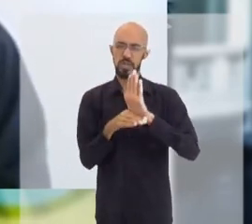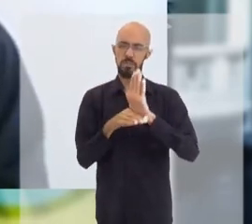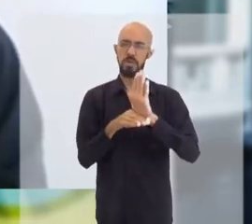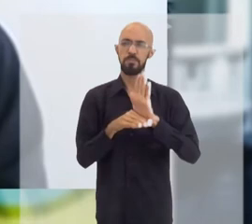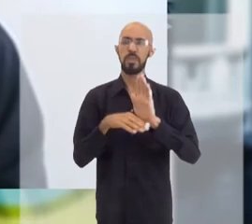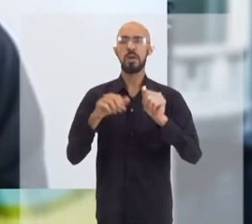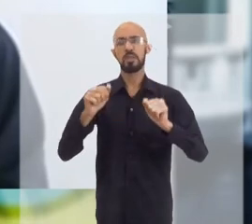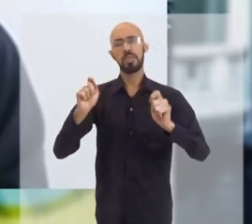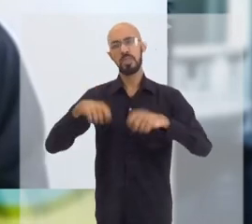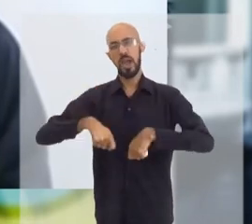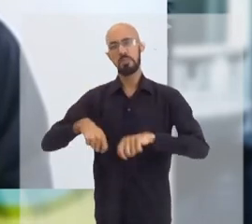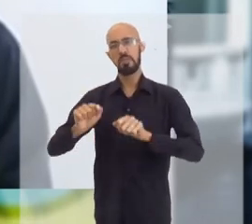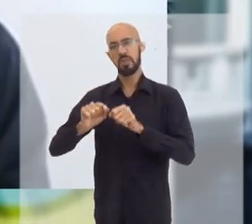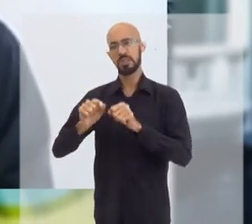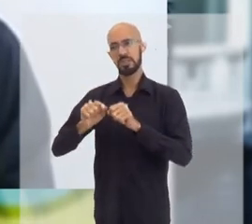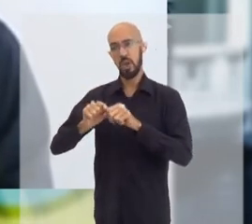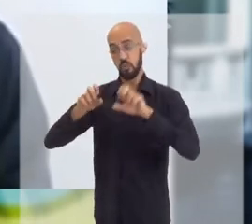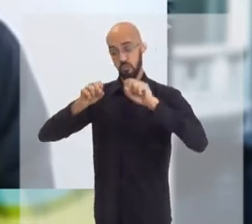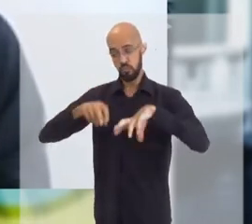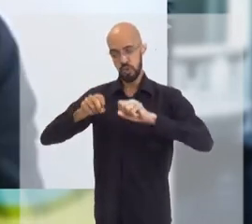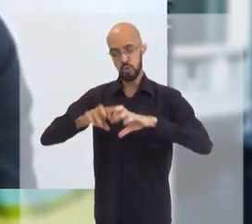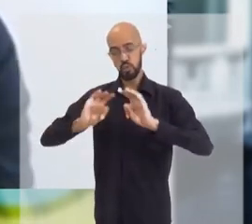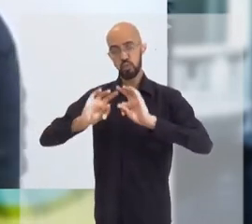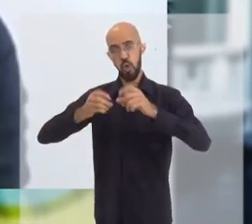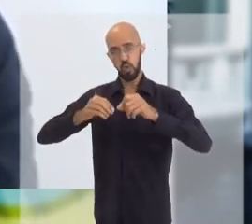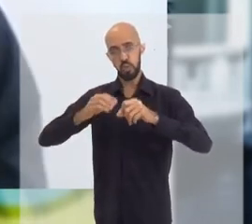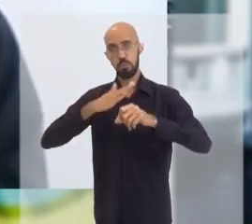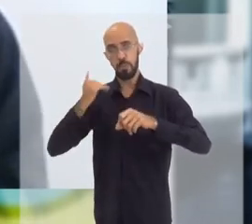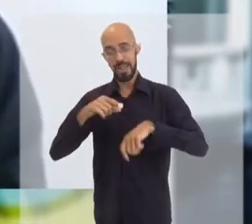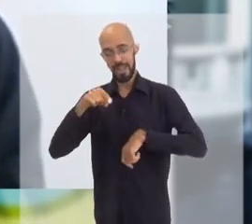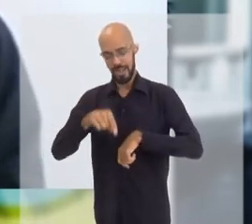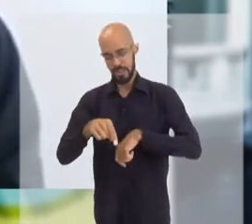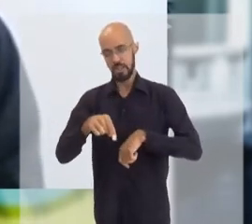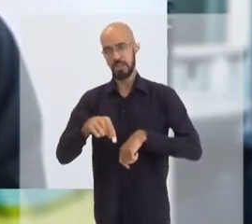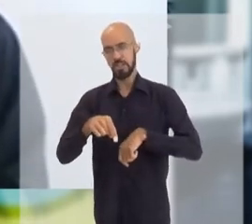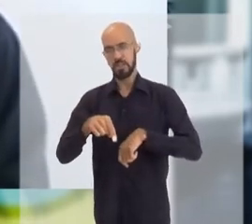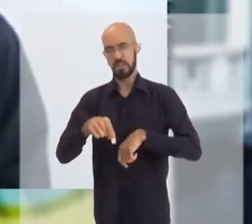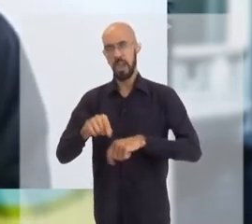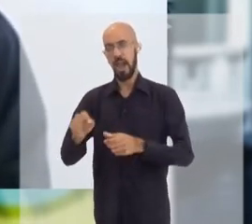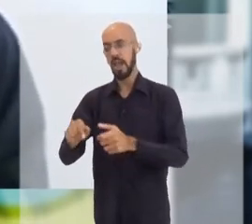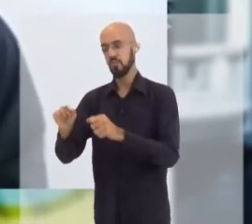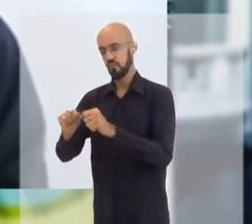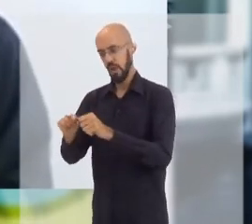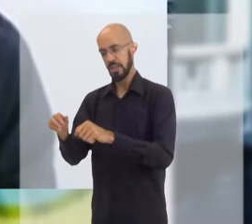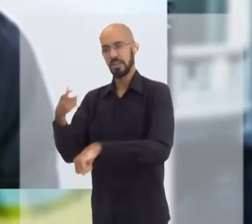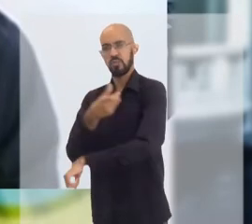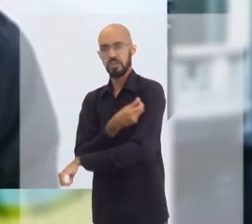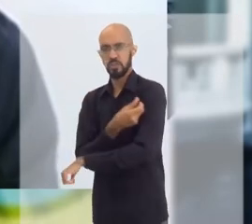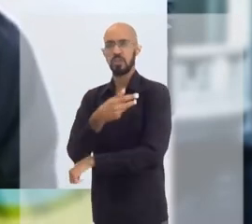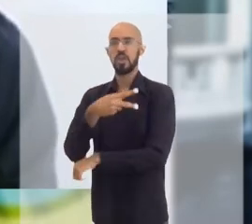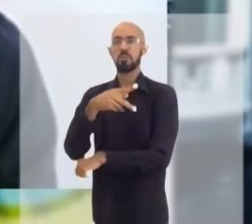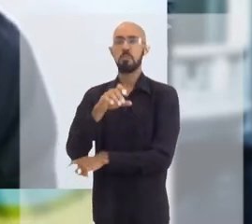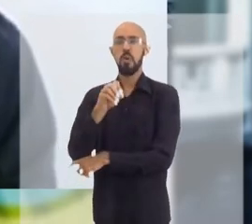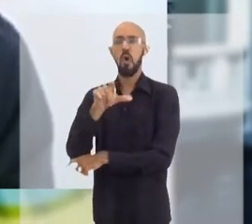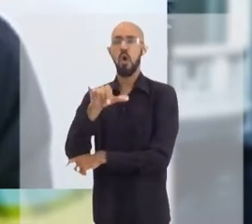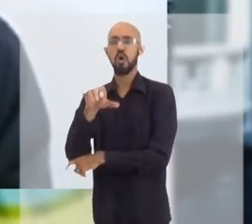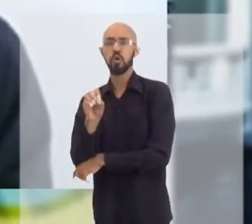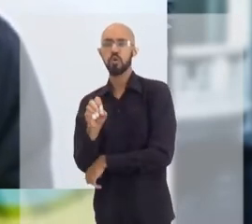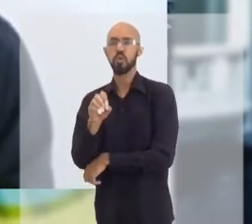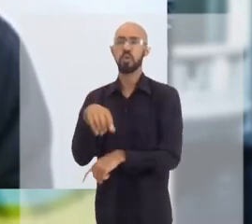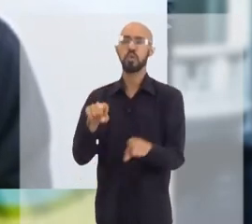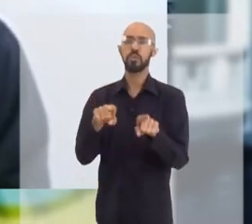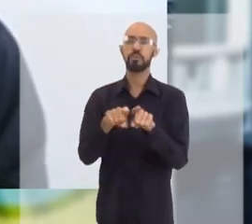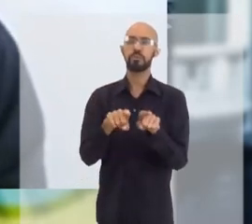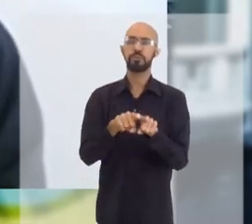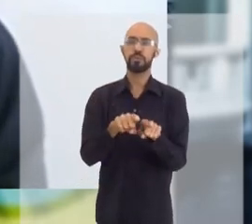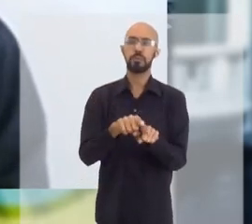pegar o vírus inteiro, matar e fazer a vacina com o vírus inteiro morto, assim a gente faz vacina de polio, assim a gente